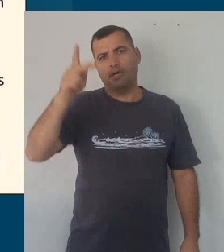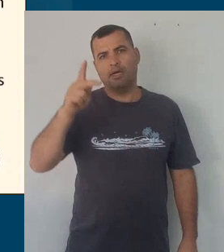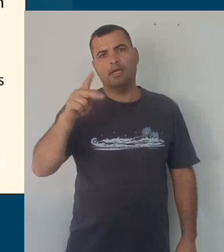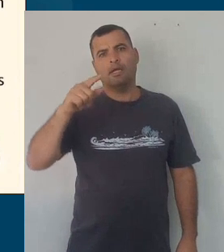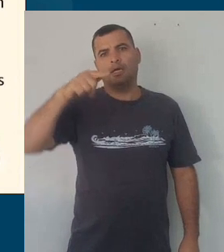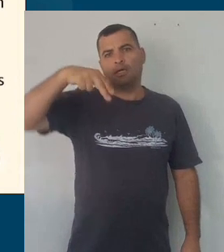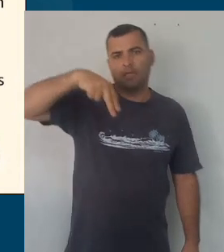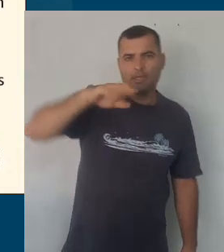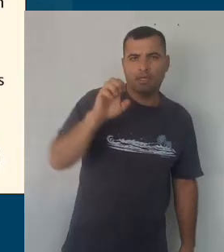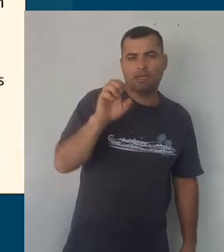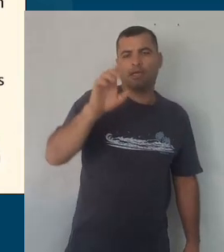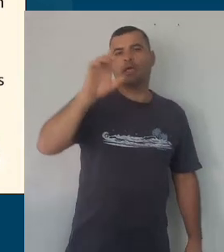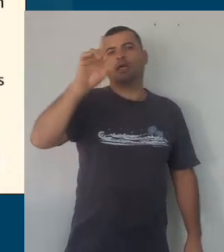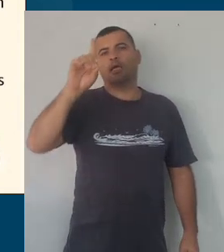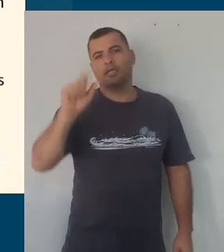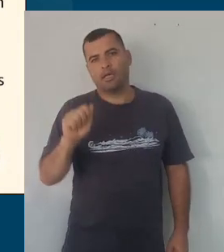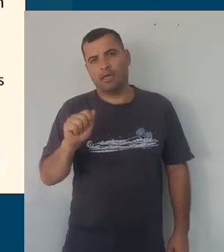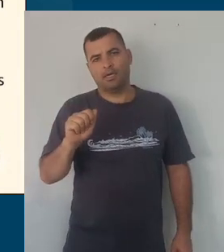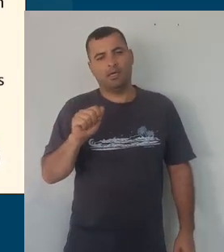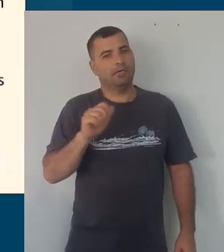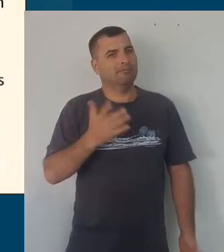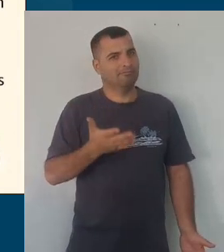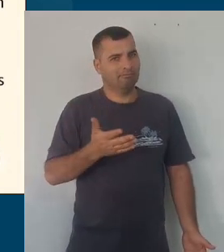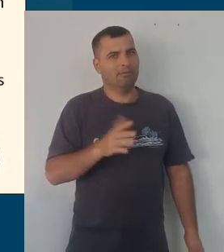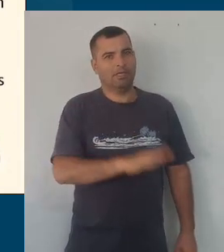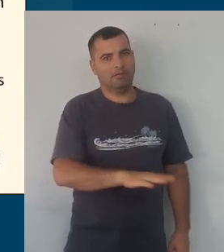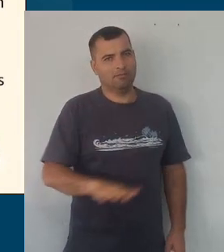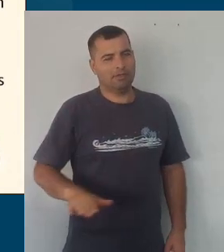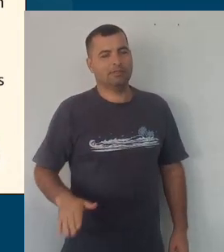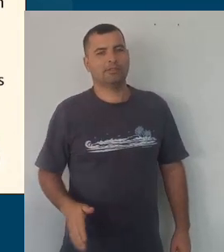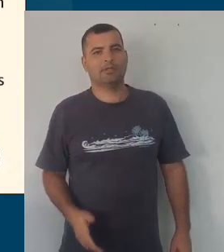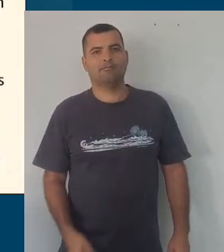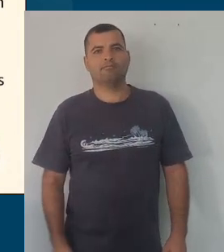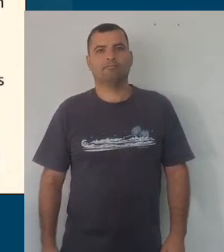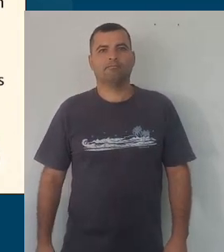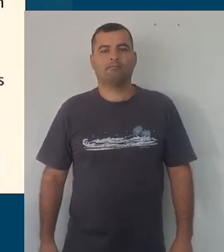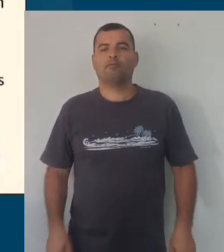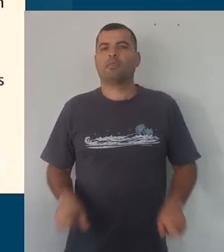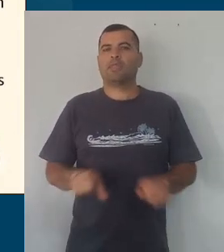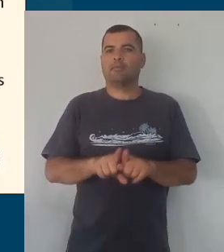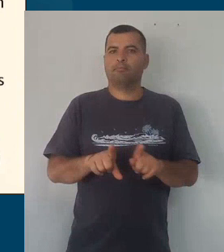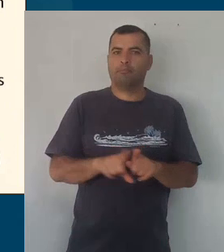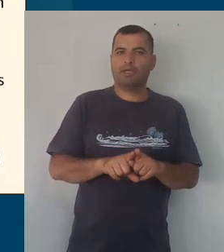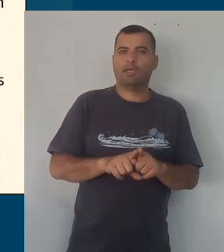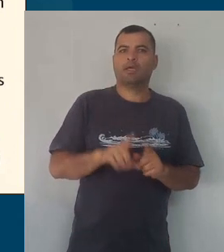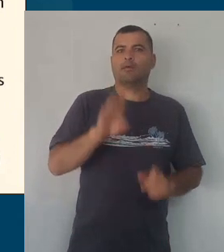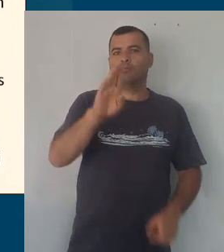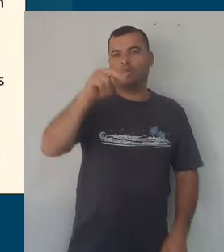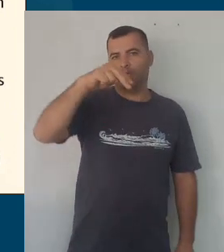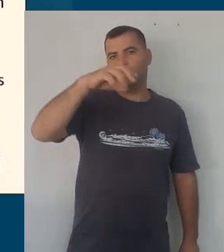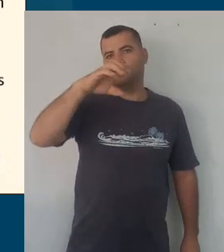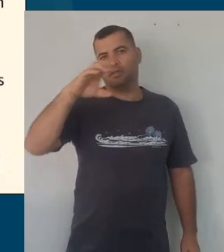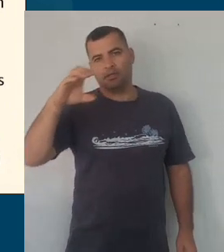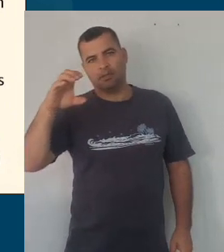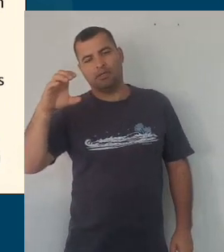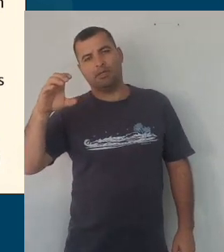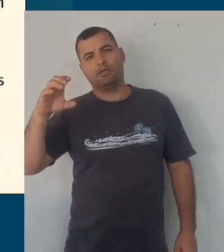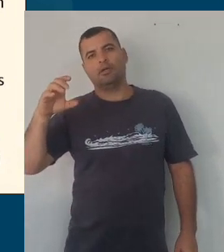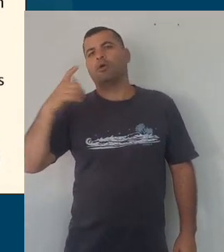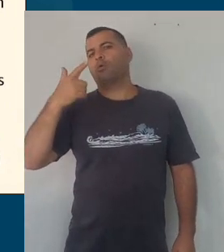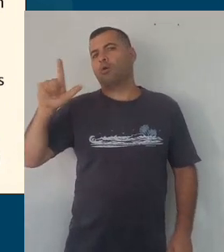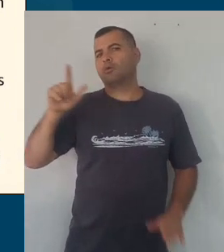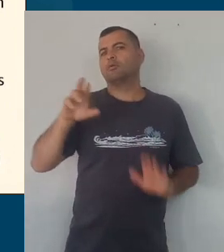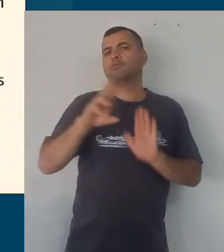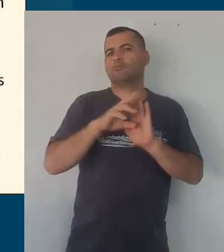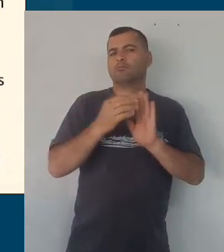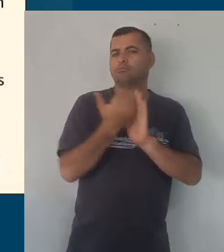infância. Em relação às bases legais, nós vamos tratar de novo da BNCC, mas tratamos